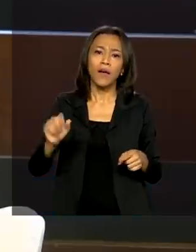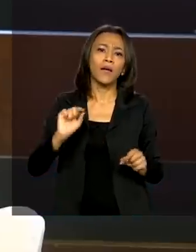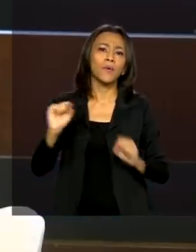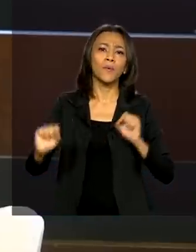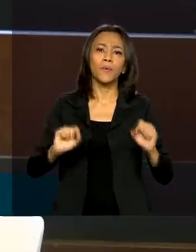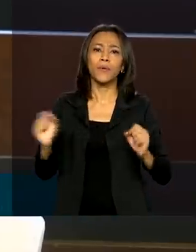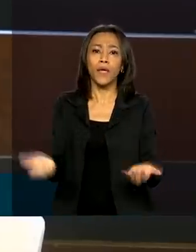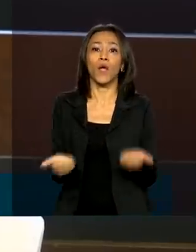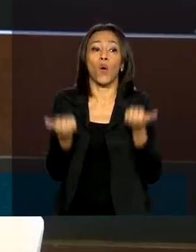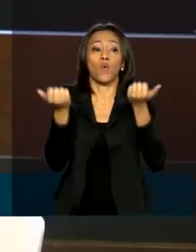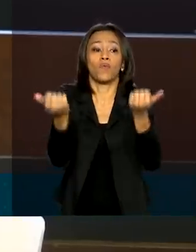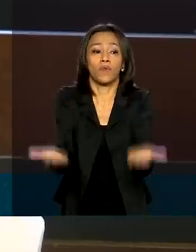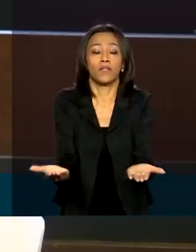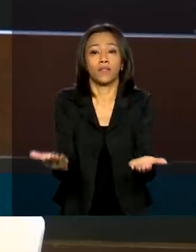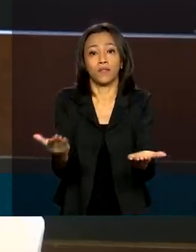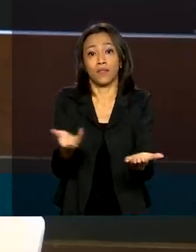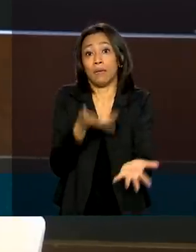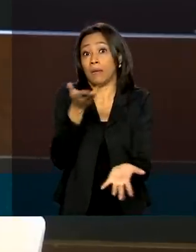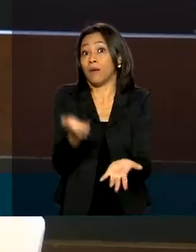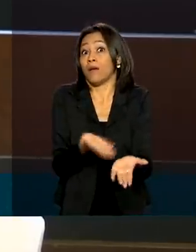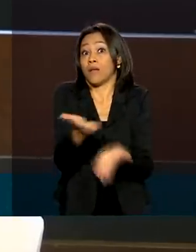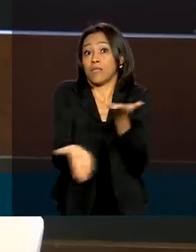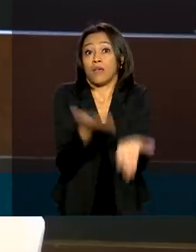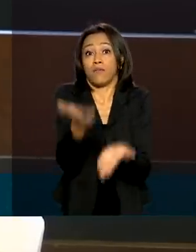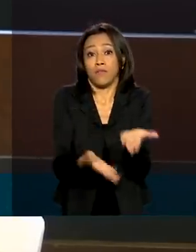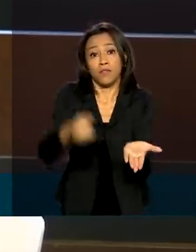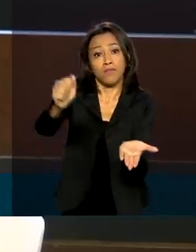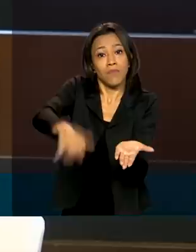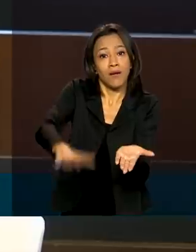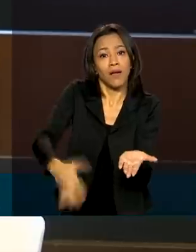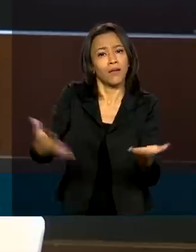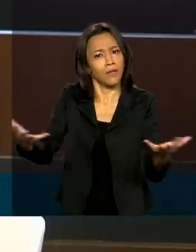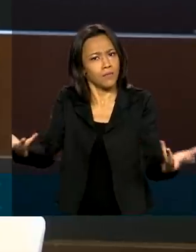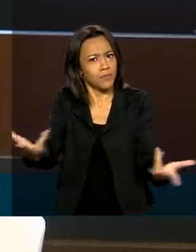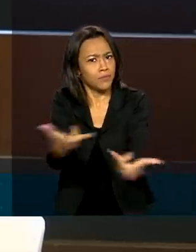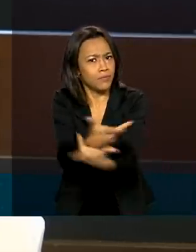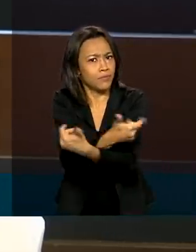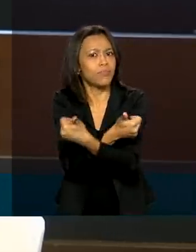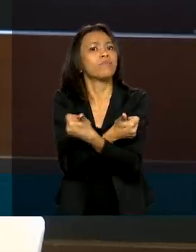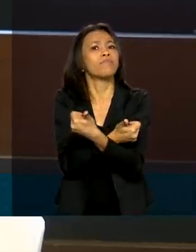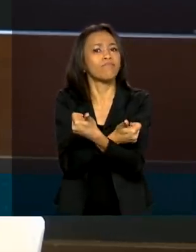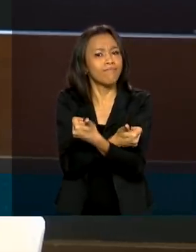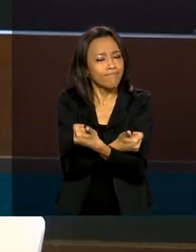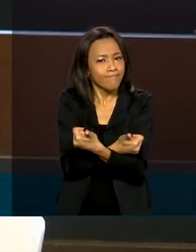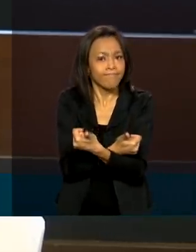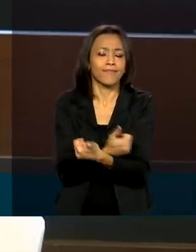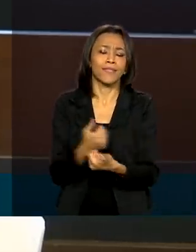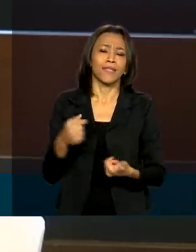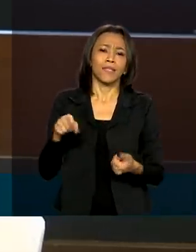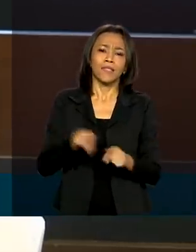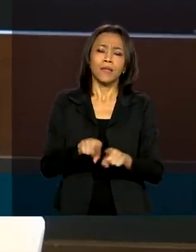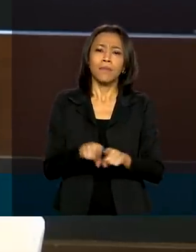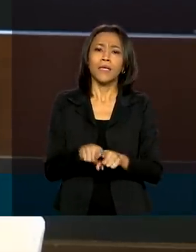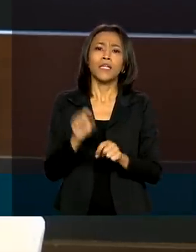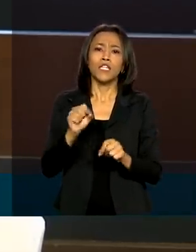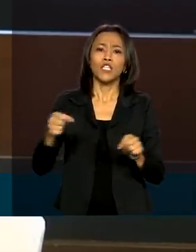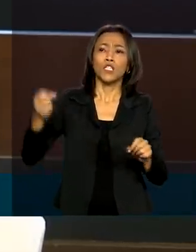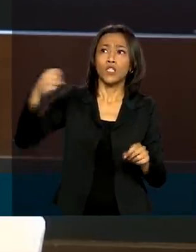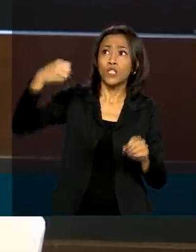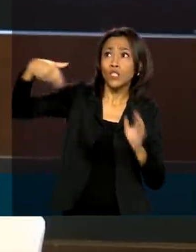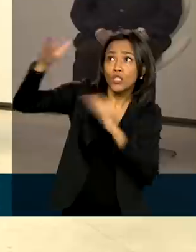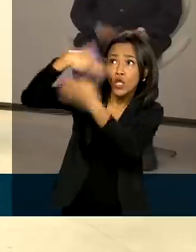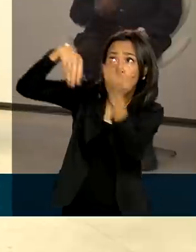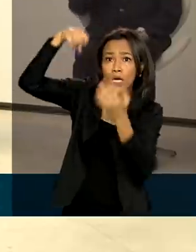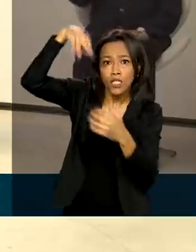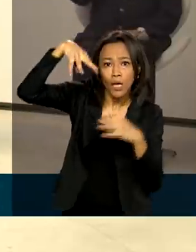mais barato para a população, mais eficiente, com as possibilidades de trocas de lâmpadas por